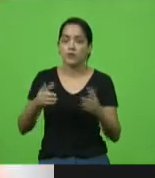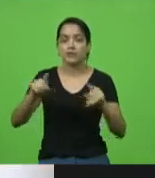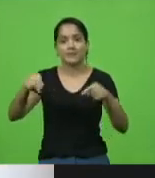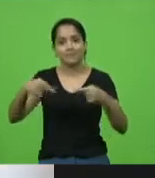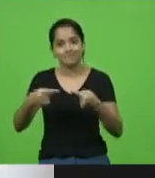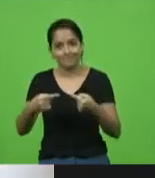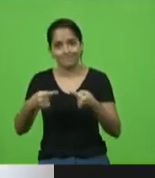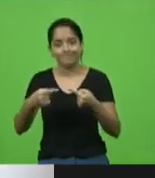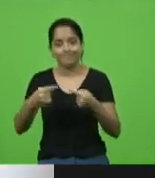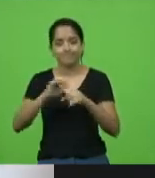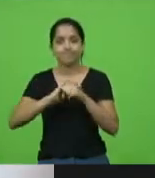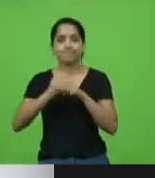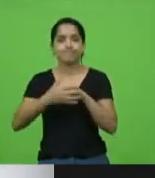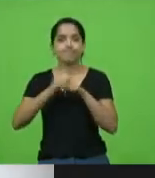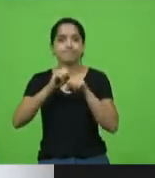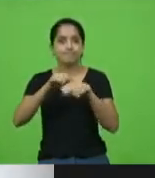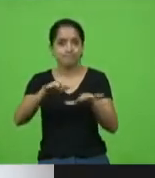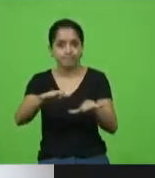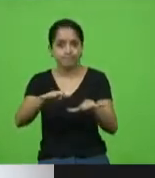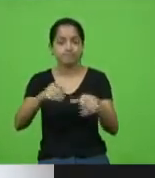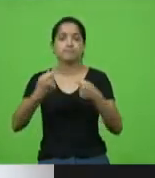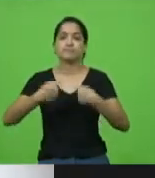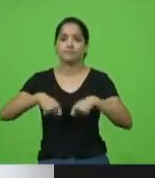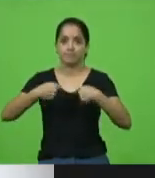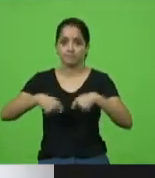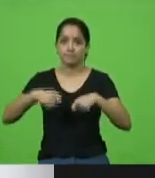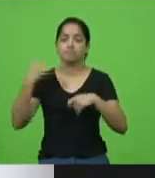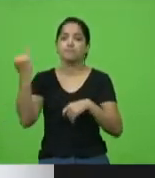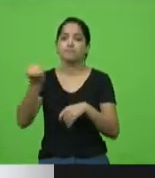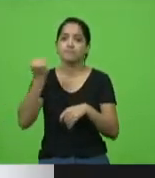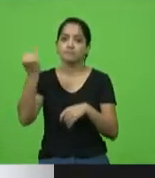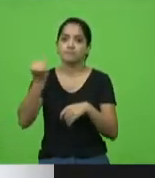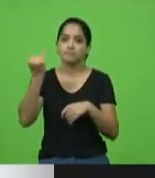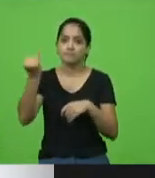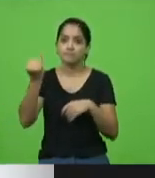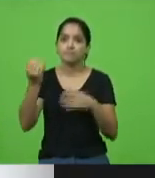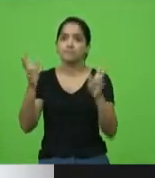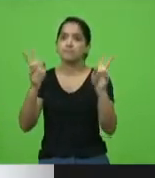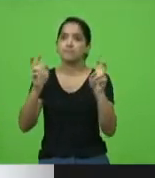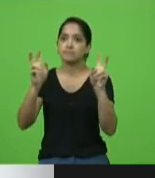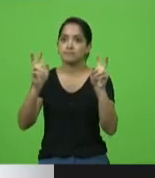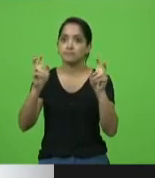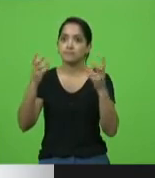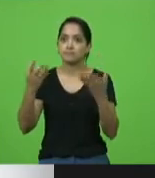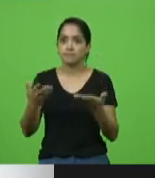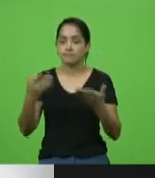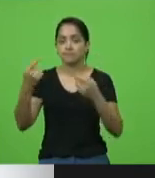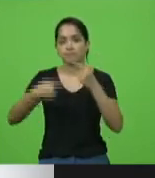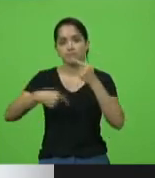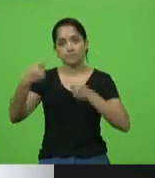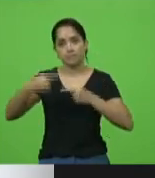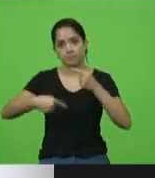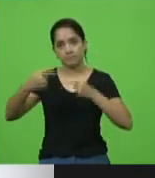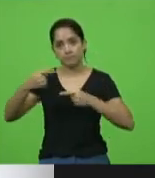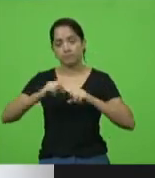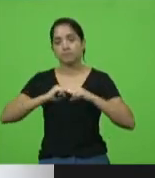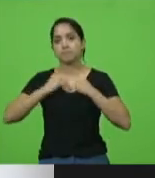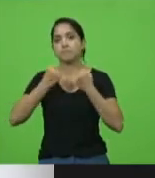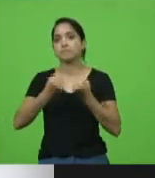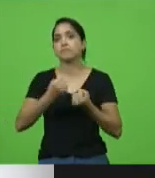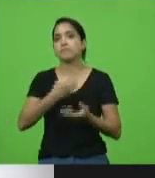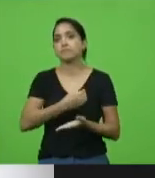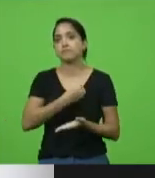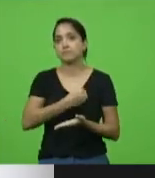desta pandemia, se faz necessário, sim, trazer presente o debate e a defesa da vida.